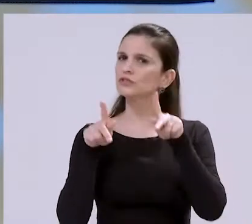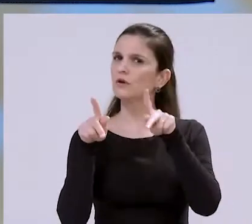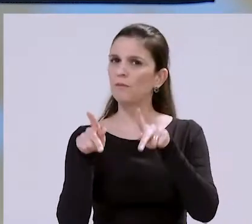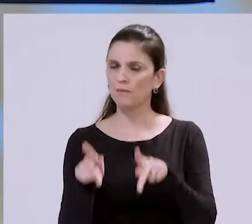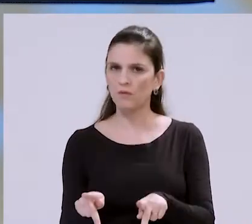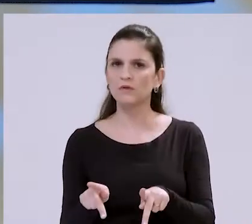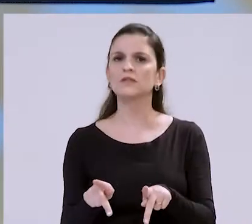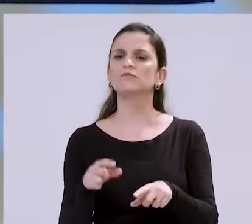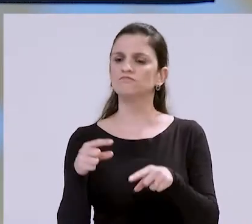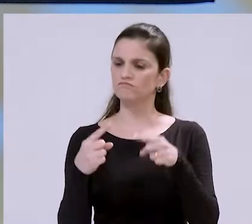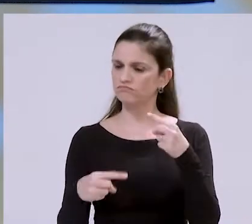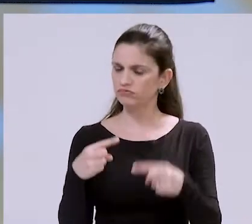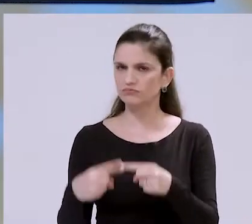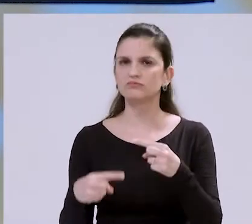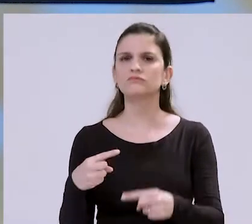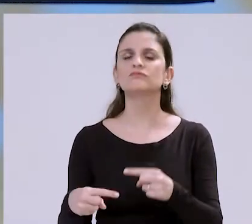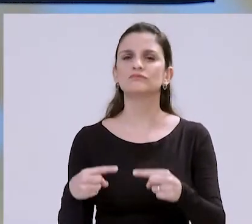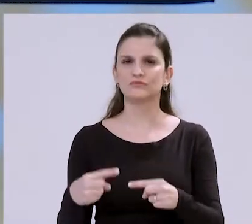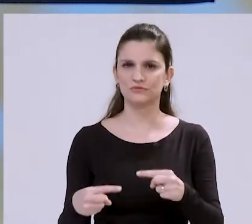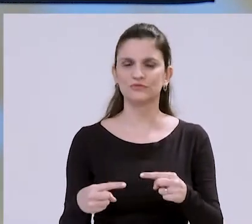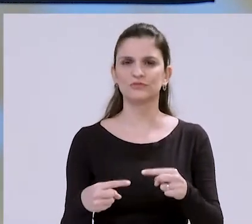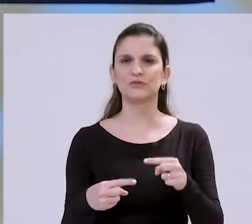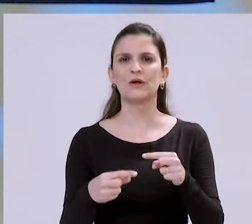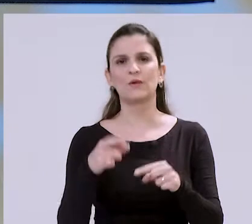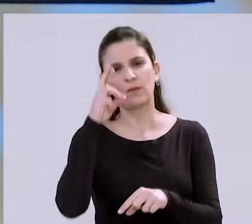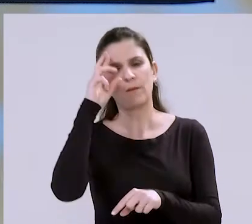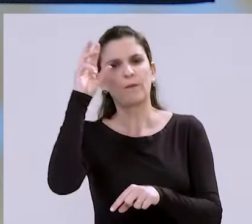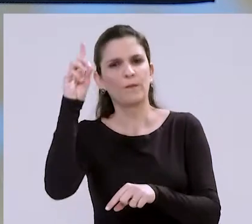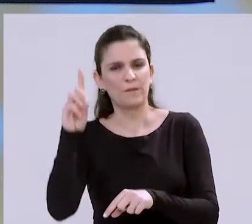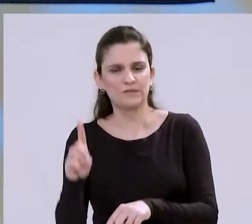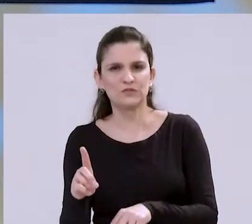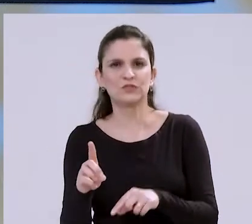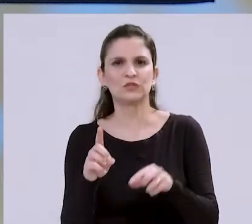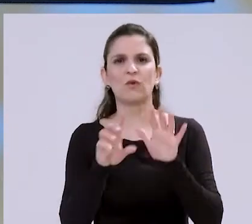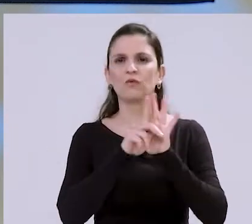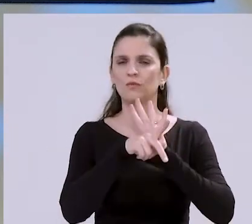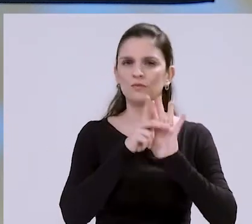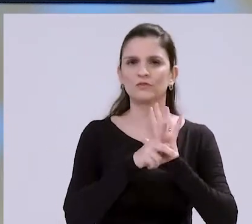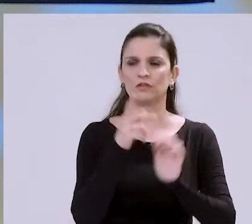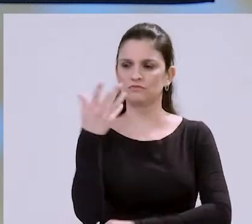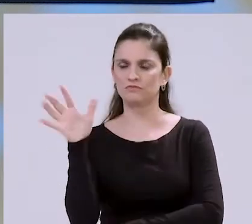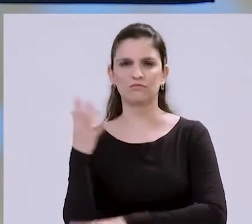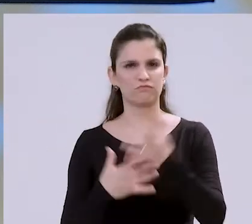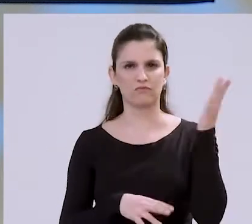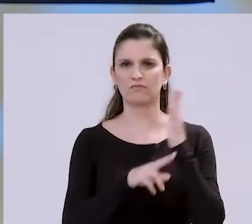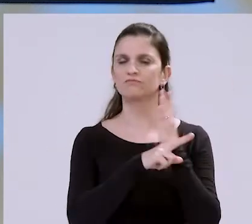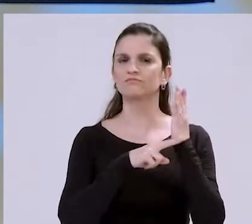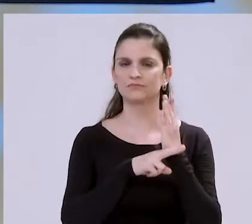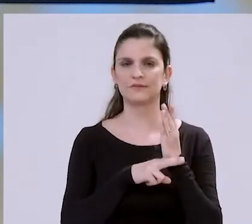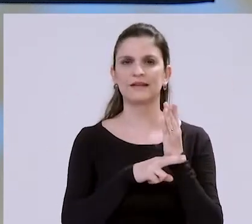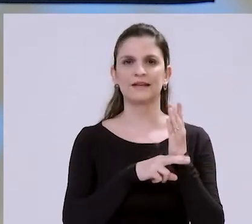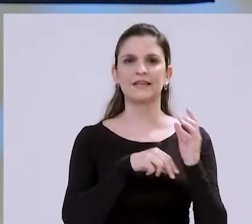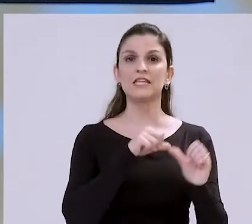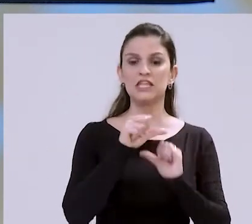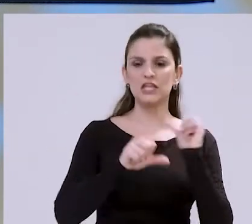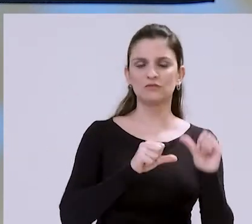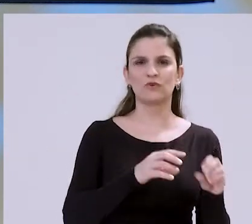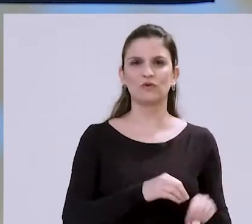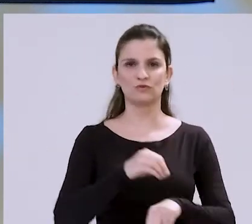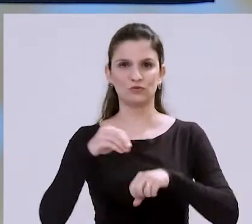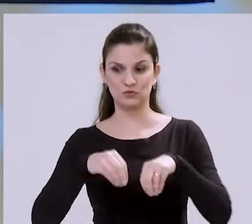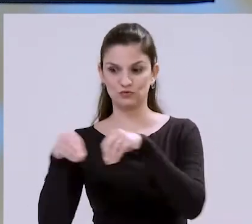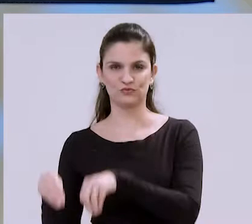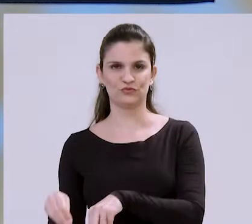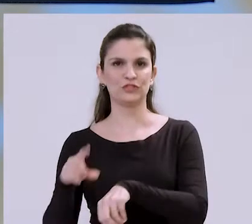públicas continuou discutindo as normativas do Plano Diretor de Desenvolvimento Urbano e Ambiental e o adiamento das eleições